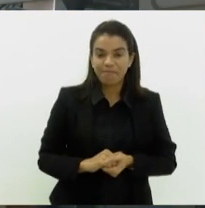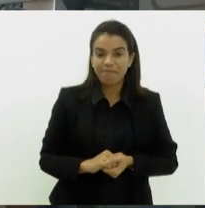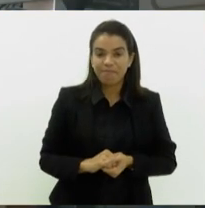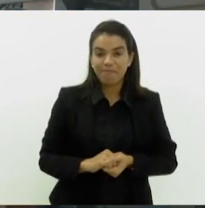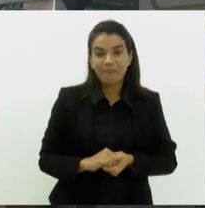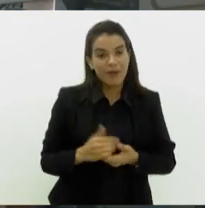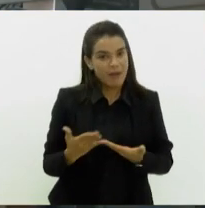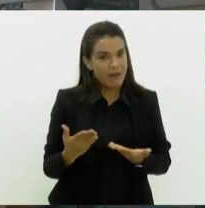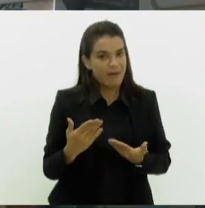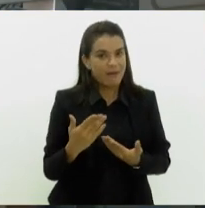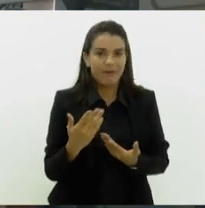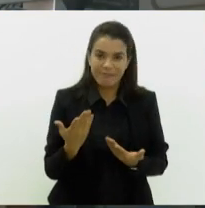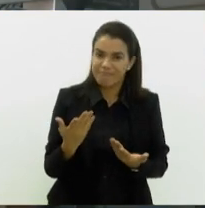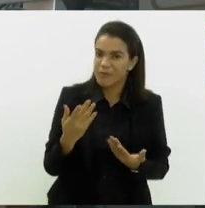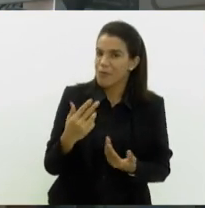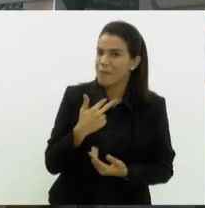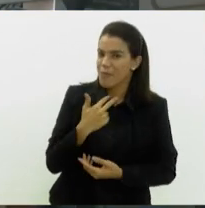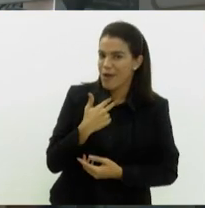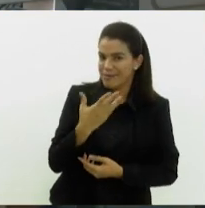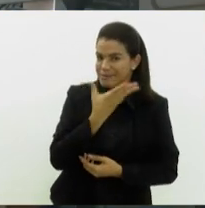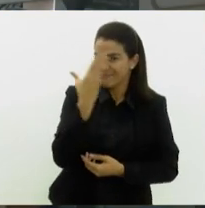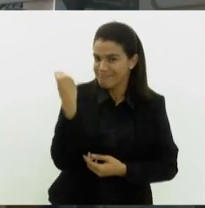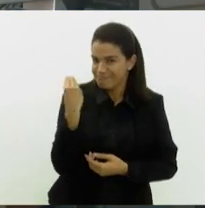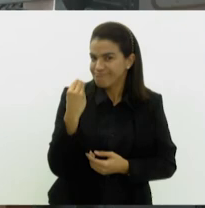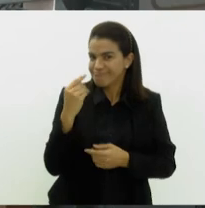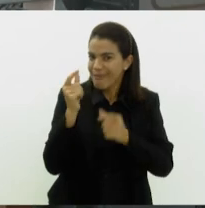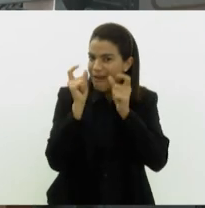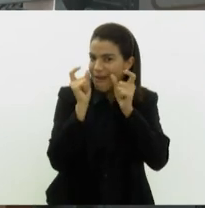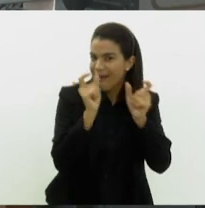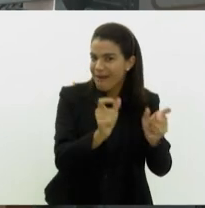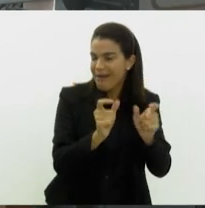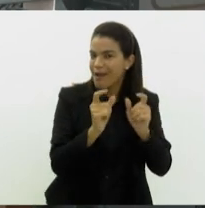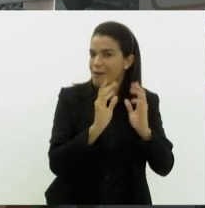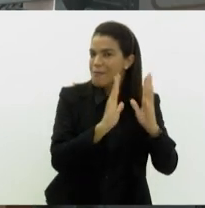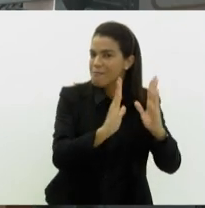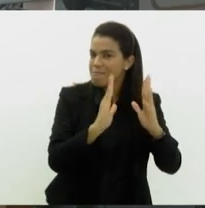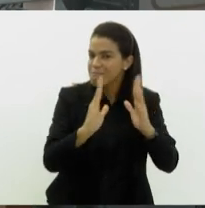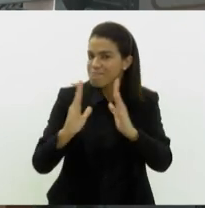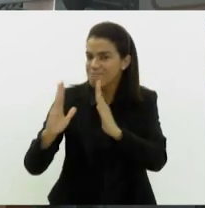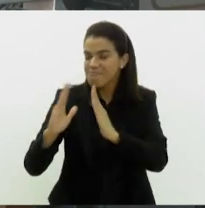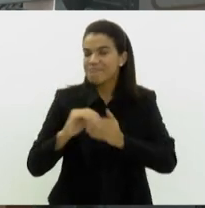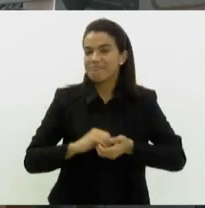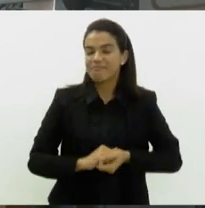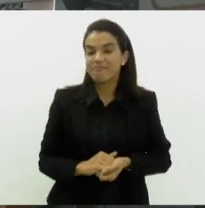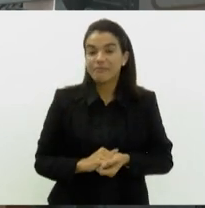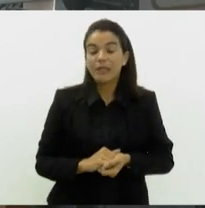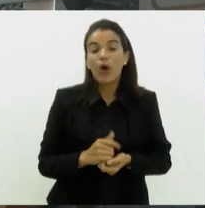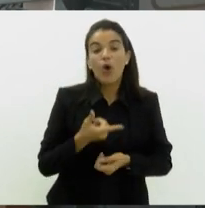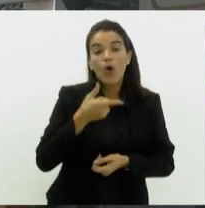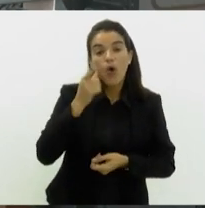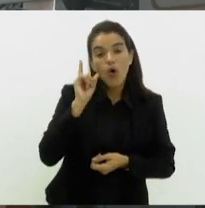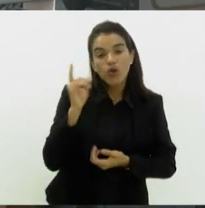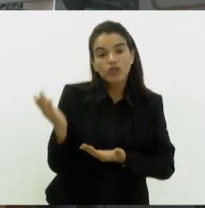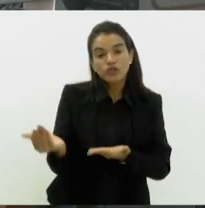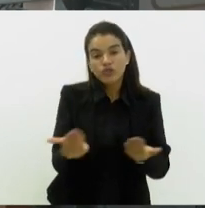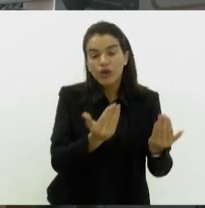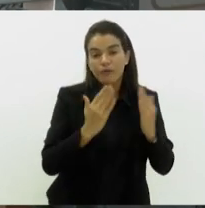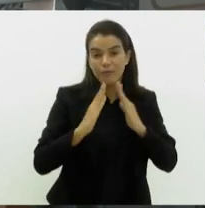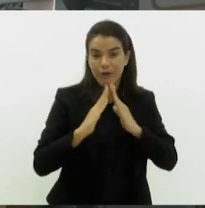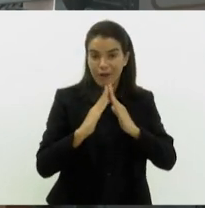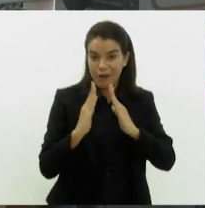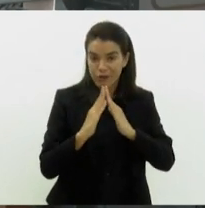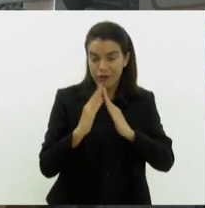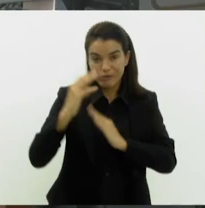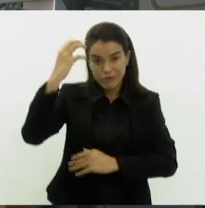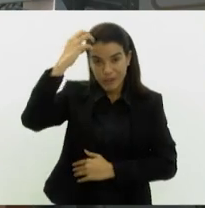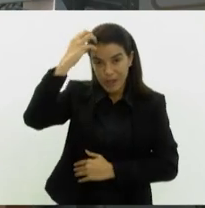É, não pode esquecer da importância da vacinação. Tem que ficar ligado nas datas para não perder a oportunidade. Bom, e ontem jovens moradores do município